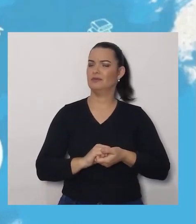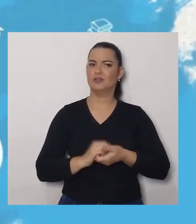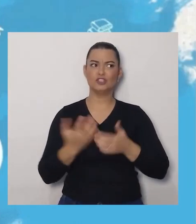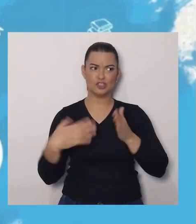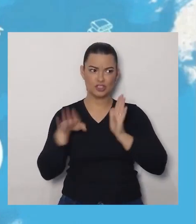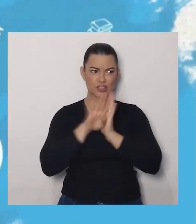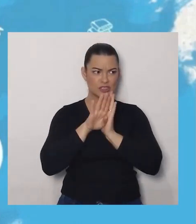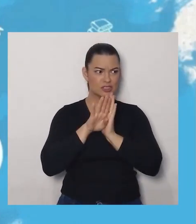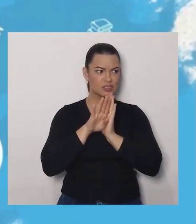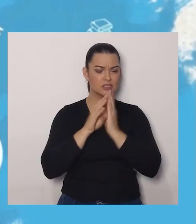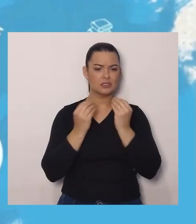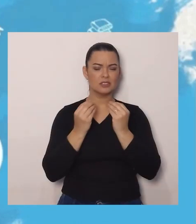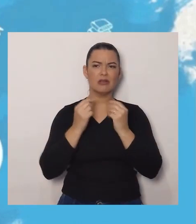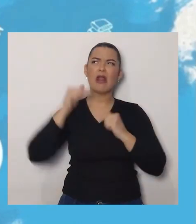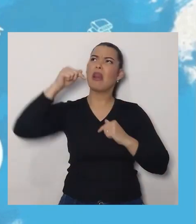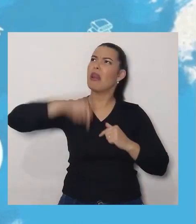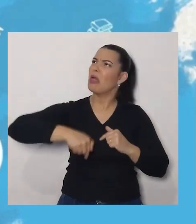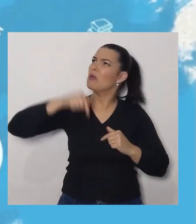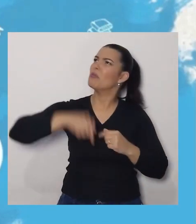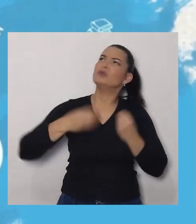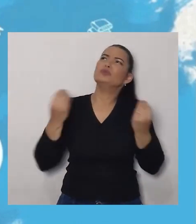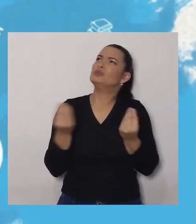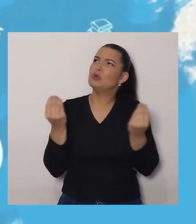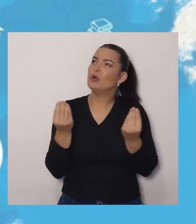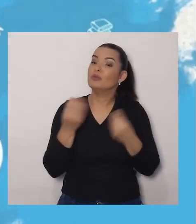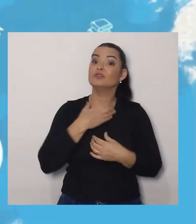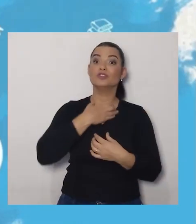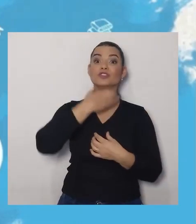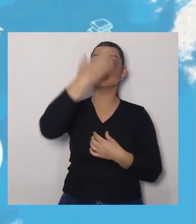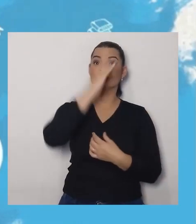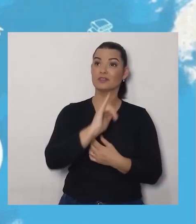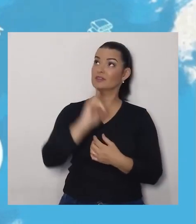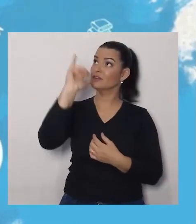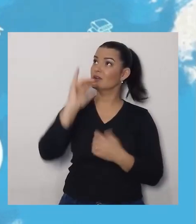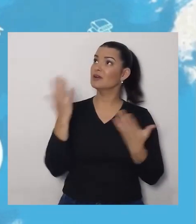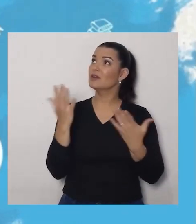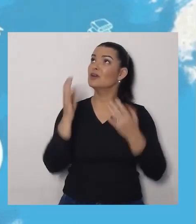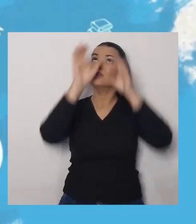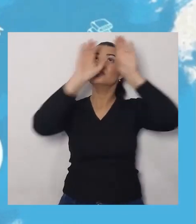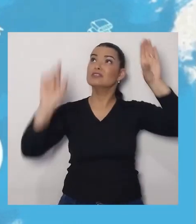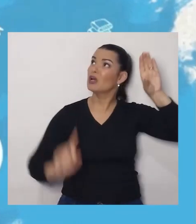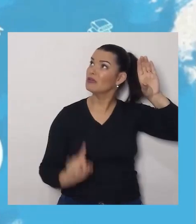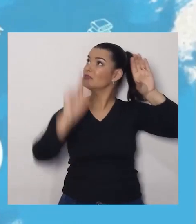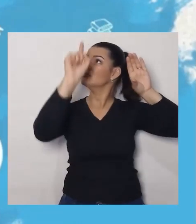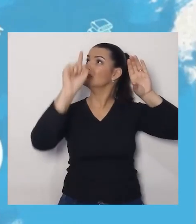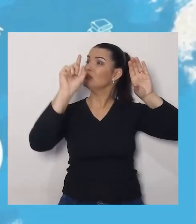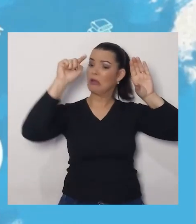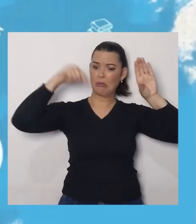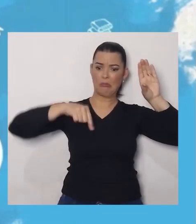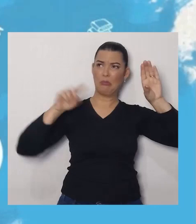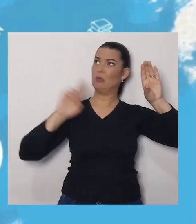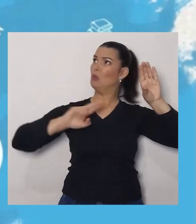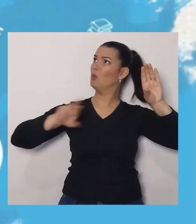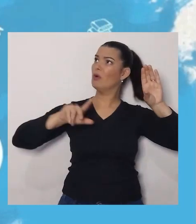Lá embaixo, disse a girafa. Mas o céu é lá em cima e não lá embaixo.